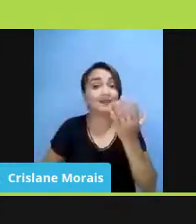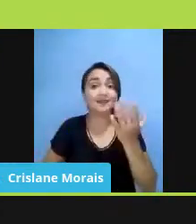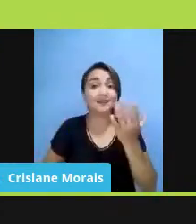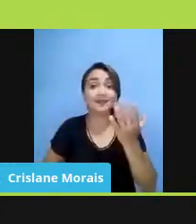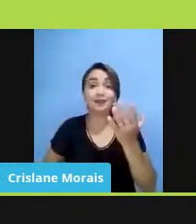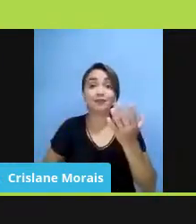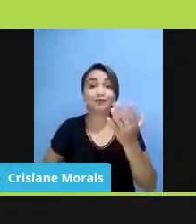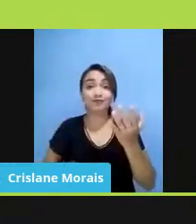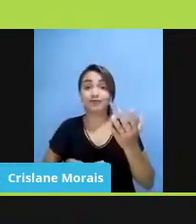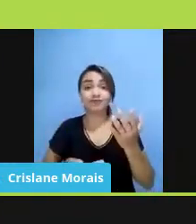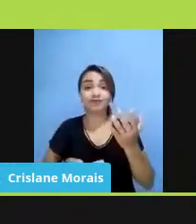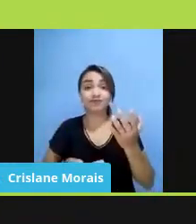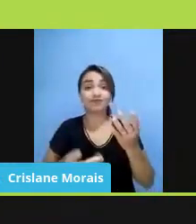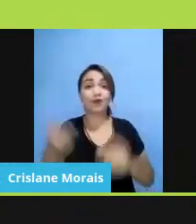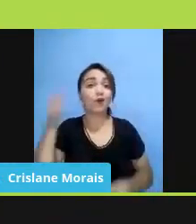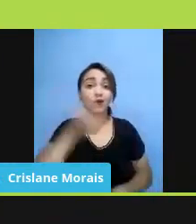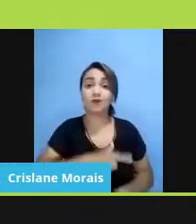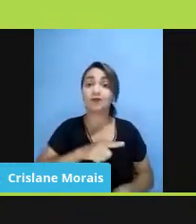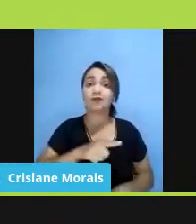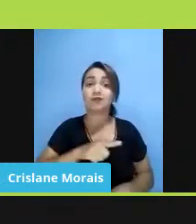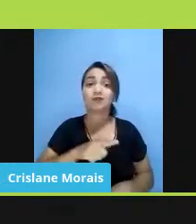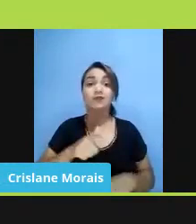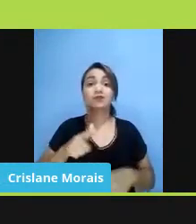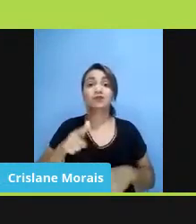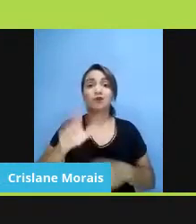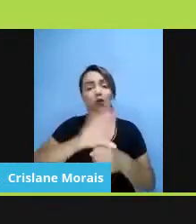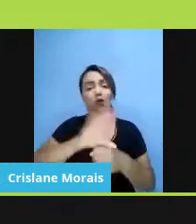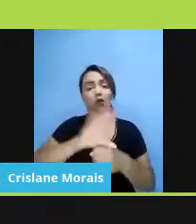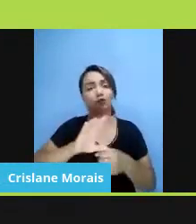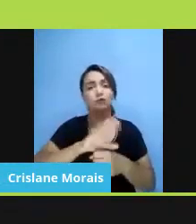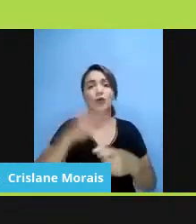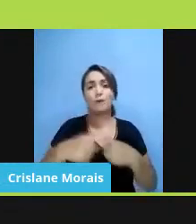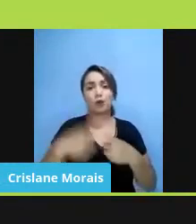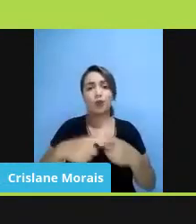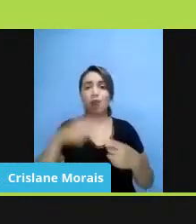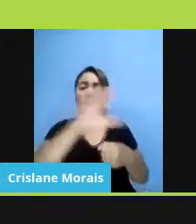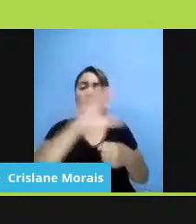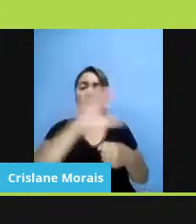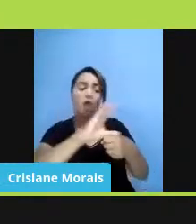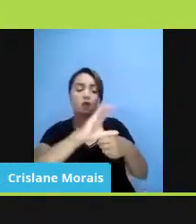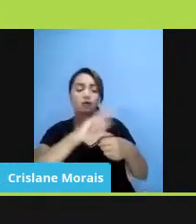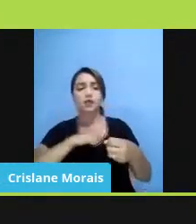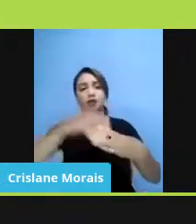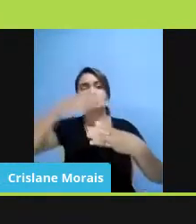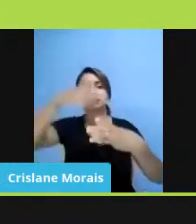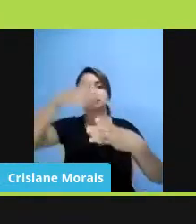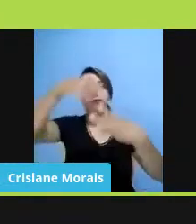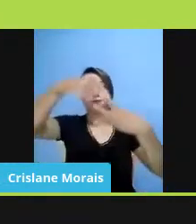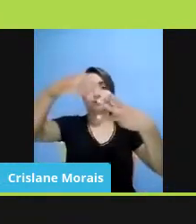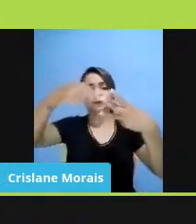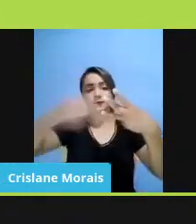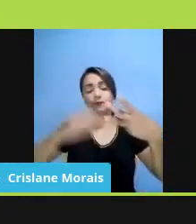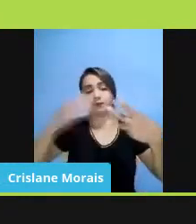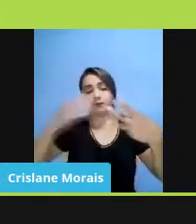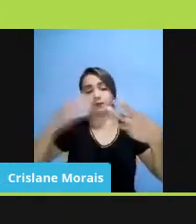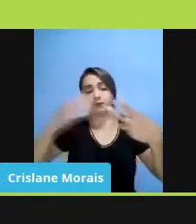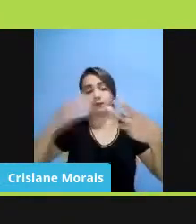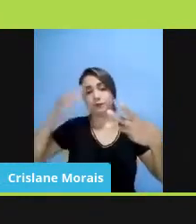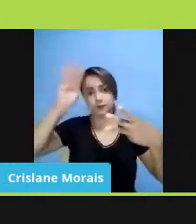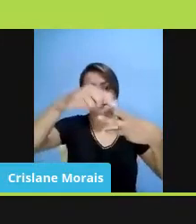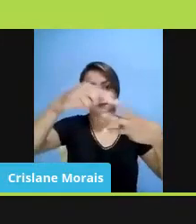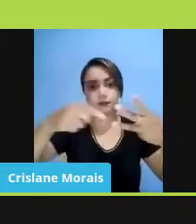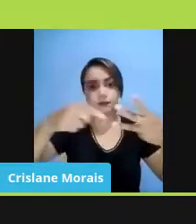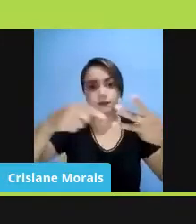conquista constitucional, né? Porque a Constituição, ela tem três eixos que ela deixa fora do